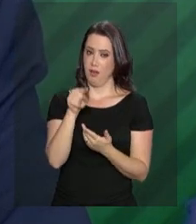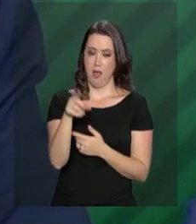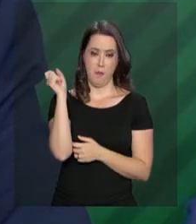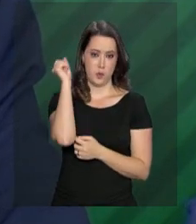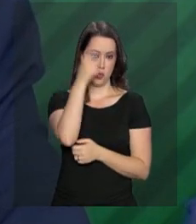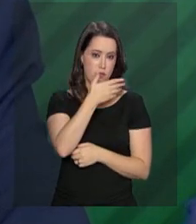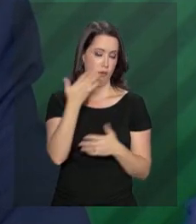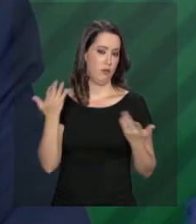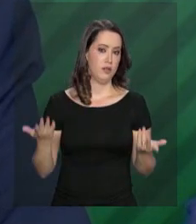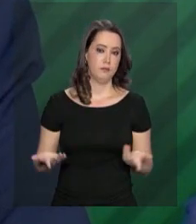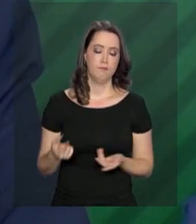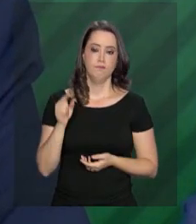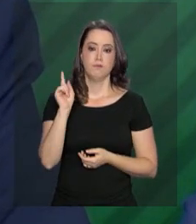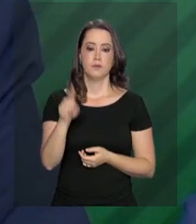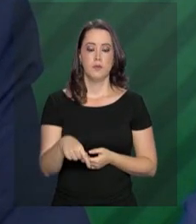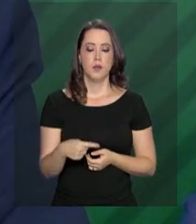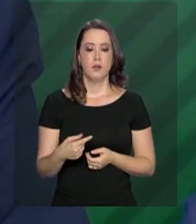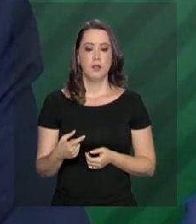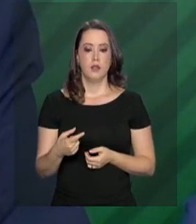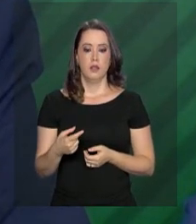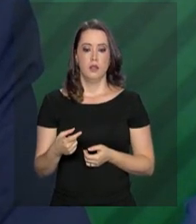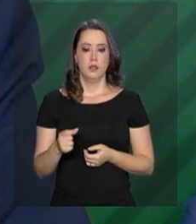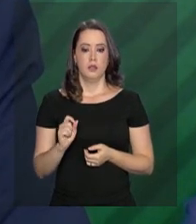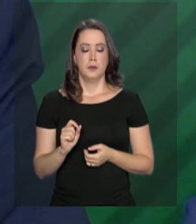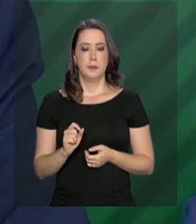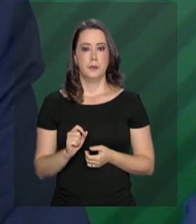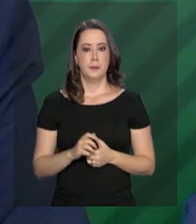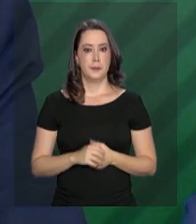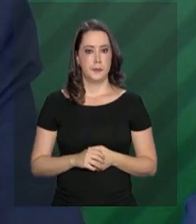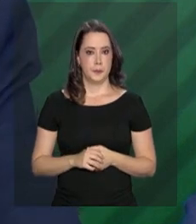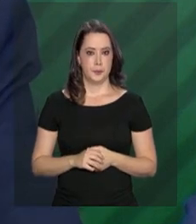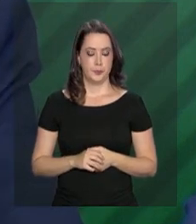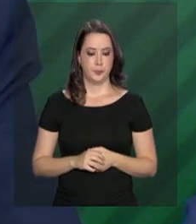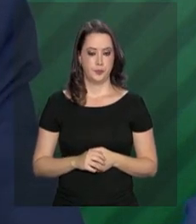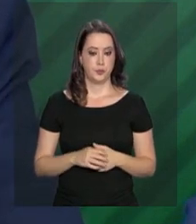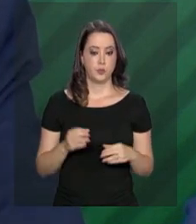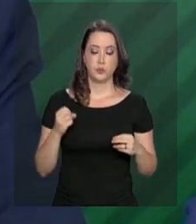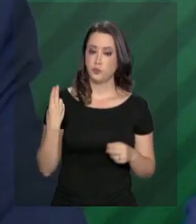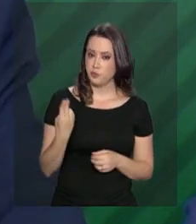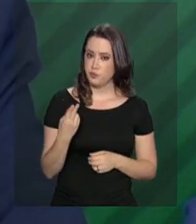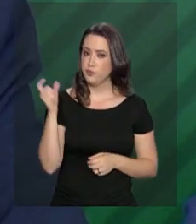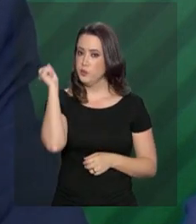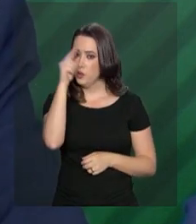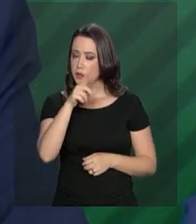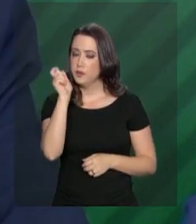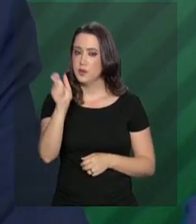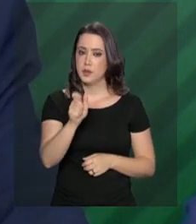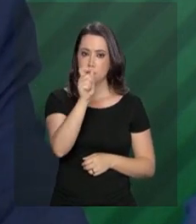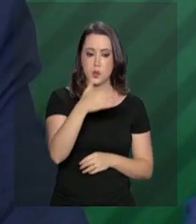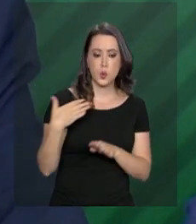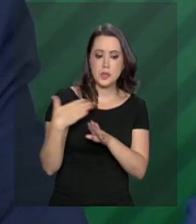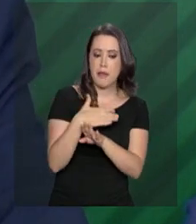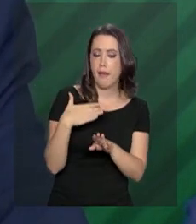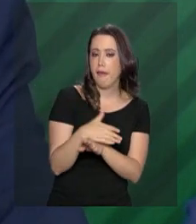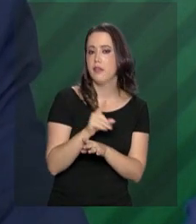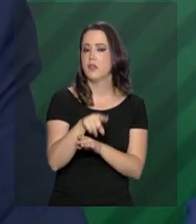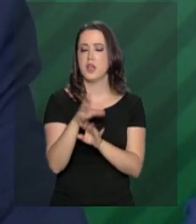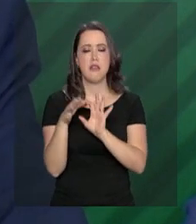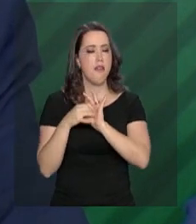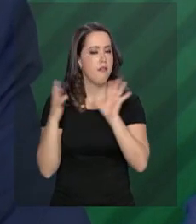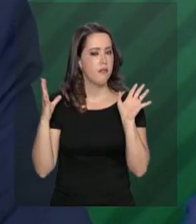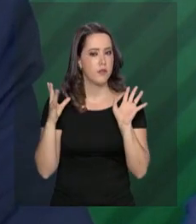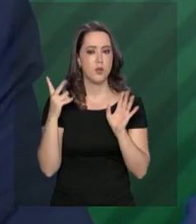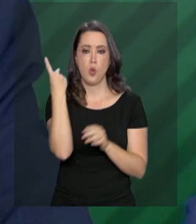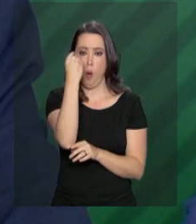dificuldades, dificuldades mesmo para que as pessoas acessem e participem da